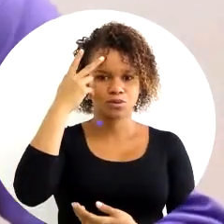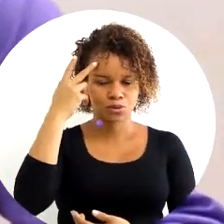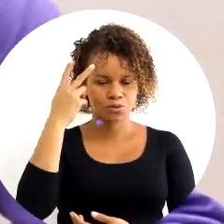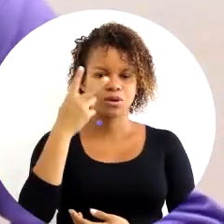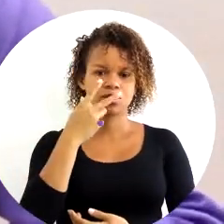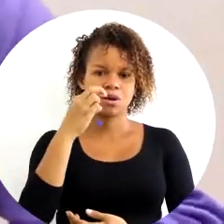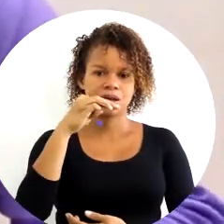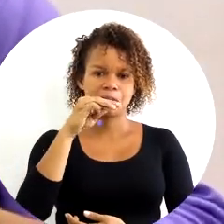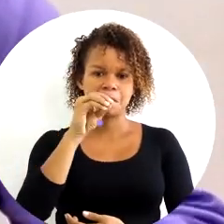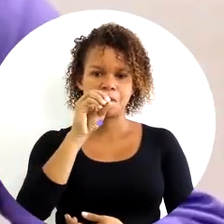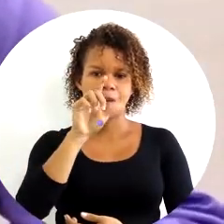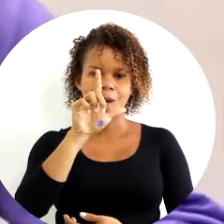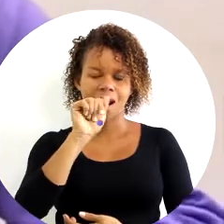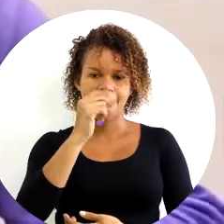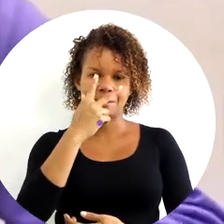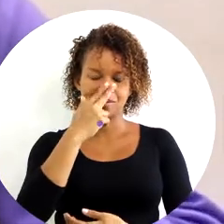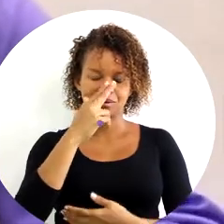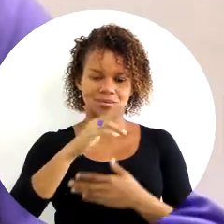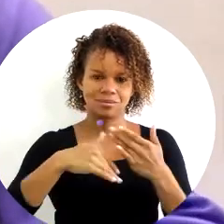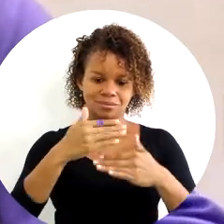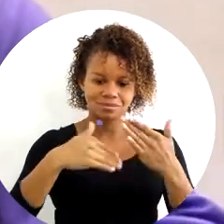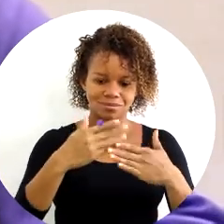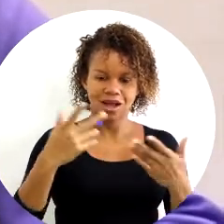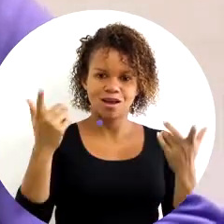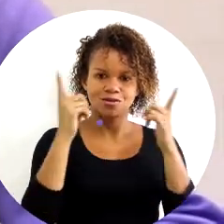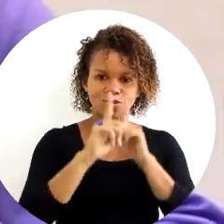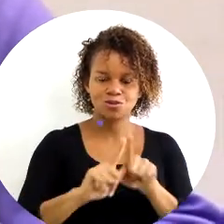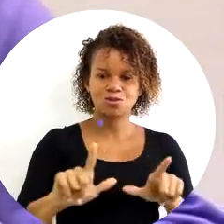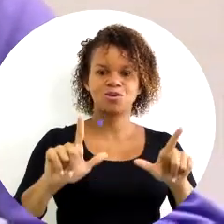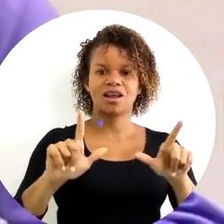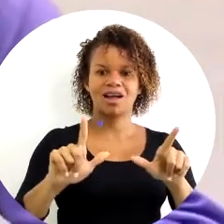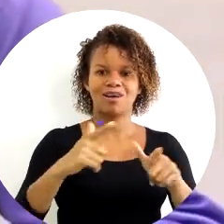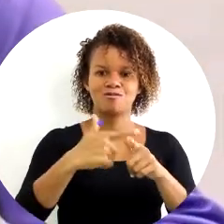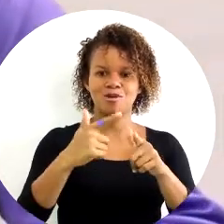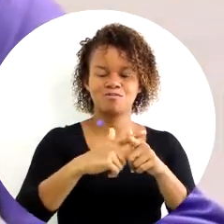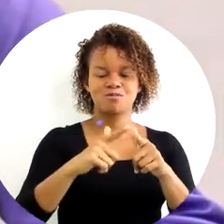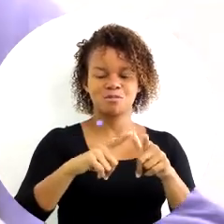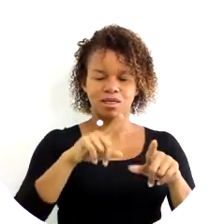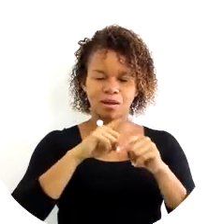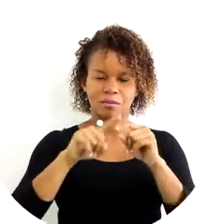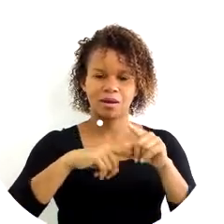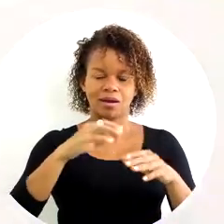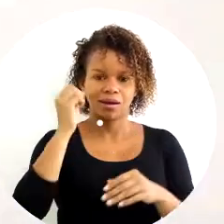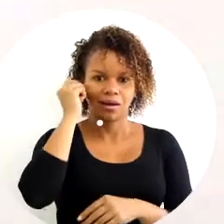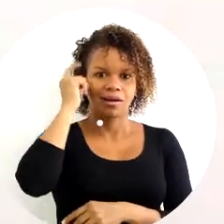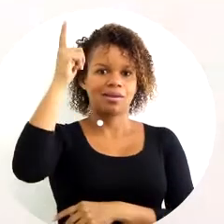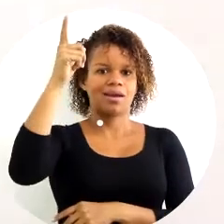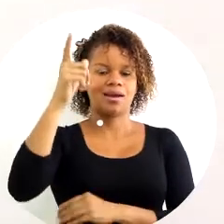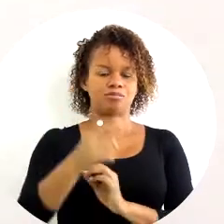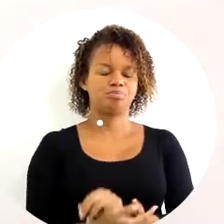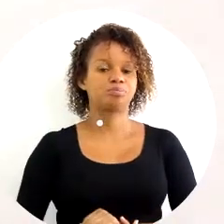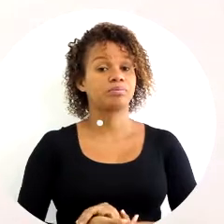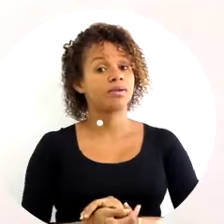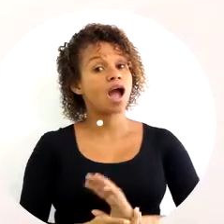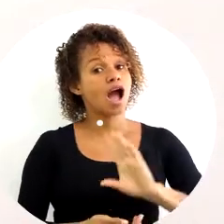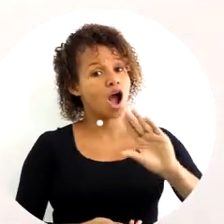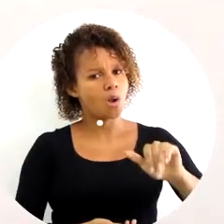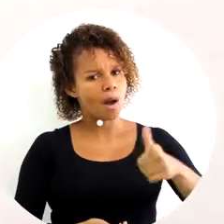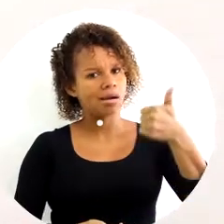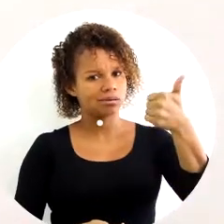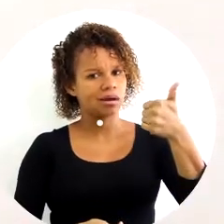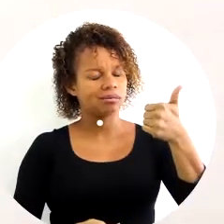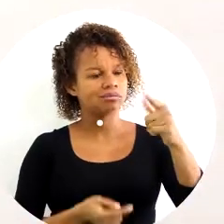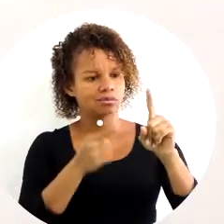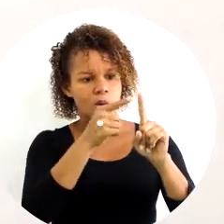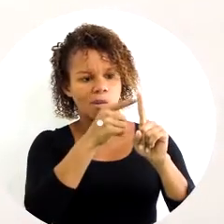são essa mola que vai impulsionar a geração de soluções e a realização de grandes ideias. A qualidade é um